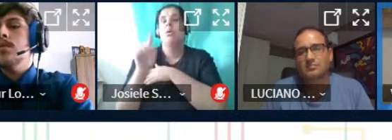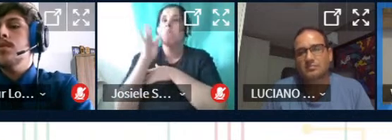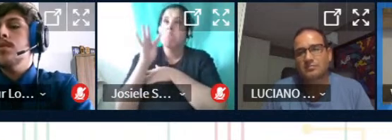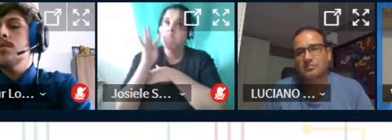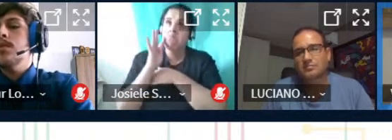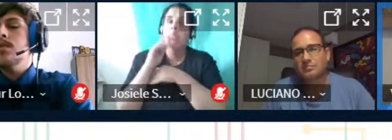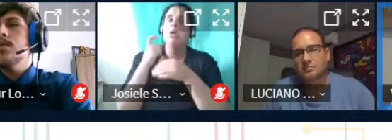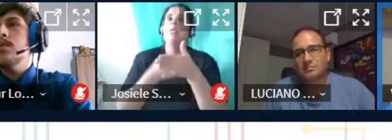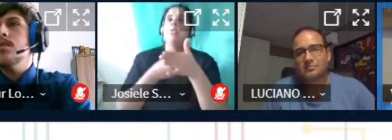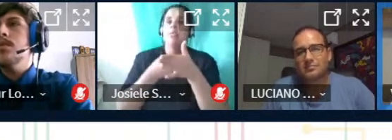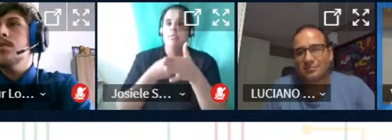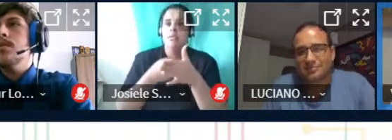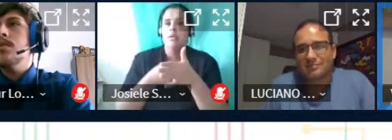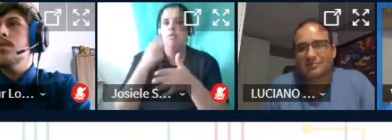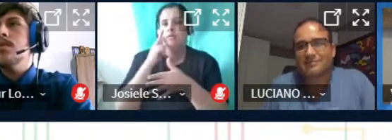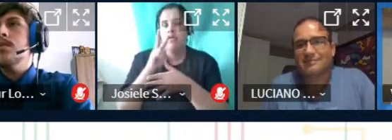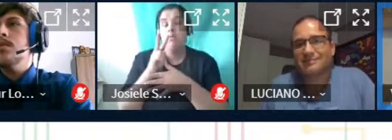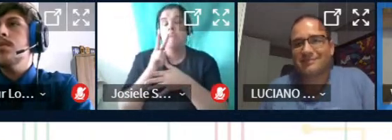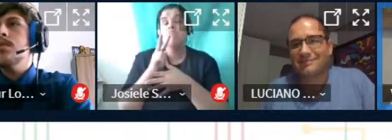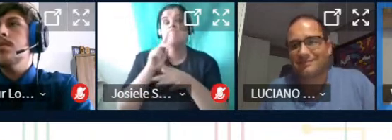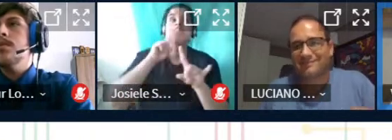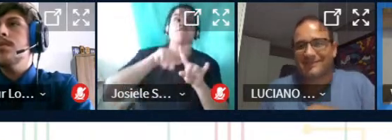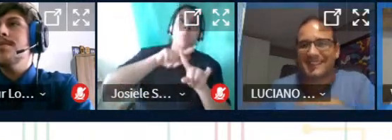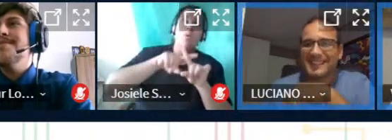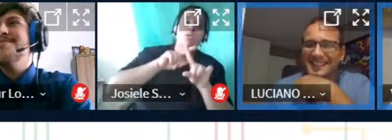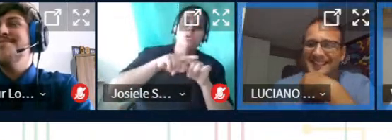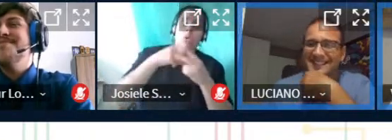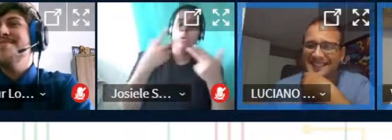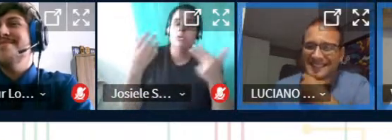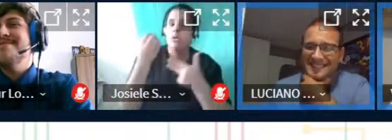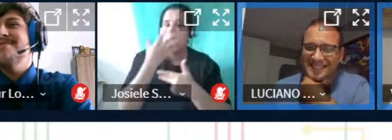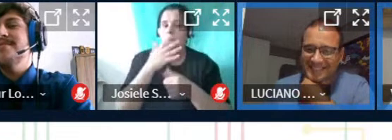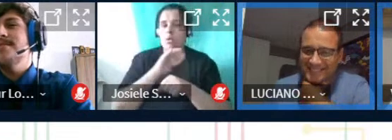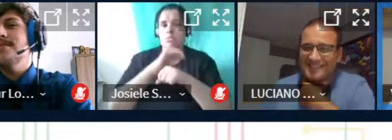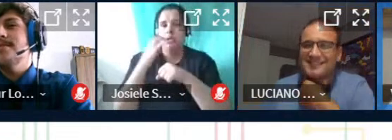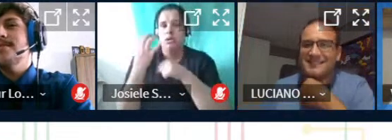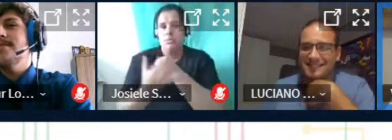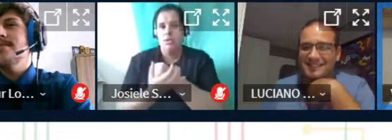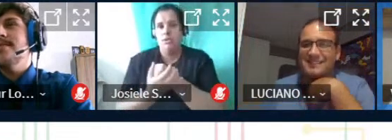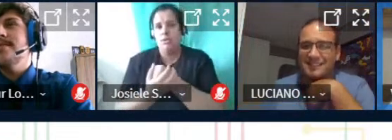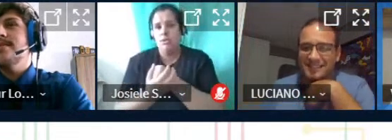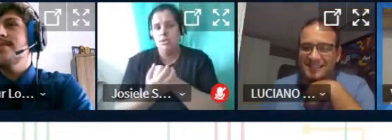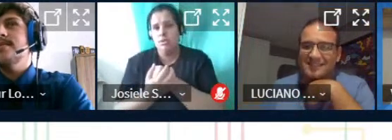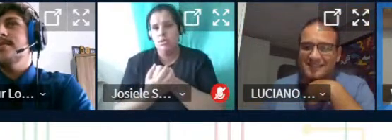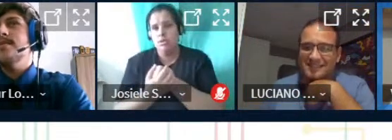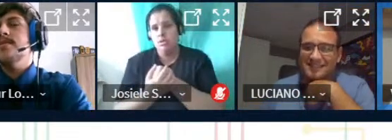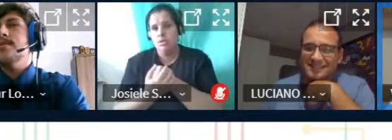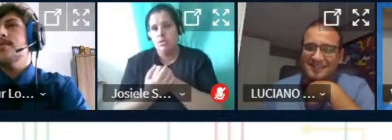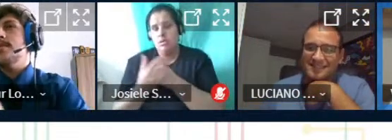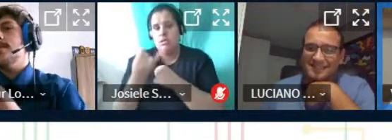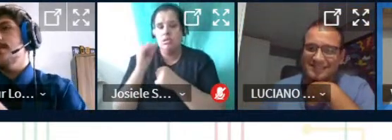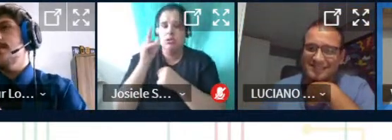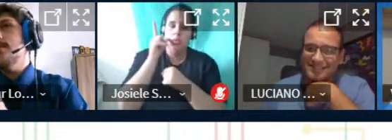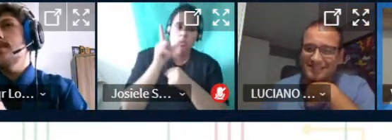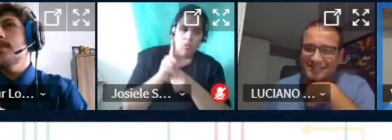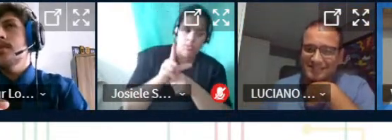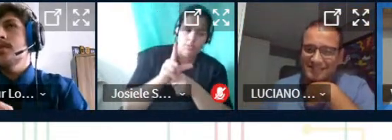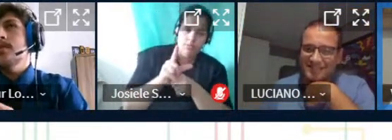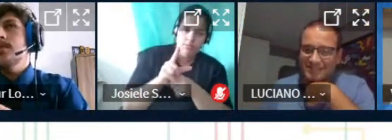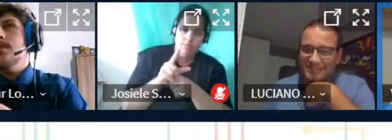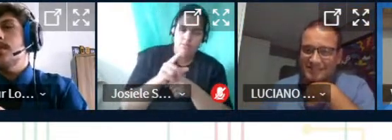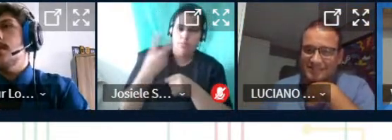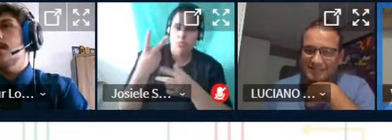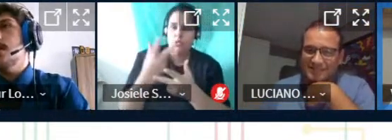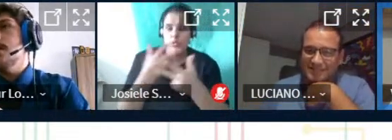tem que tentar ser poliana e ver o lado bom alguma coisa boa dessa pandemia e se a gente consegue eu acho que as duas